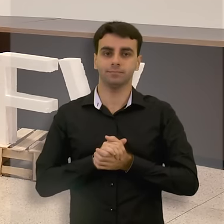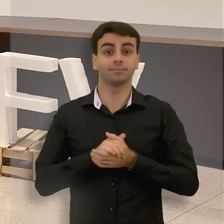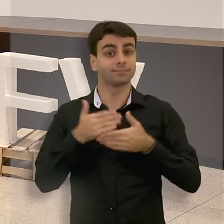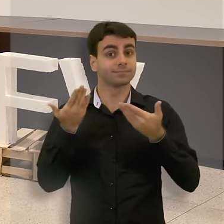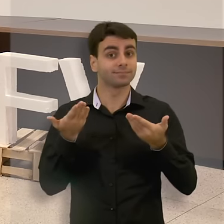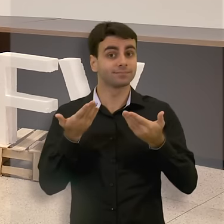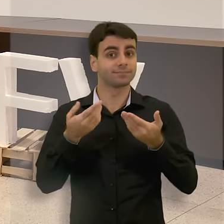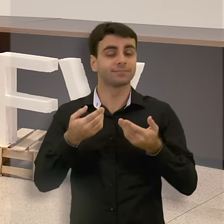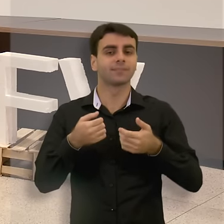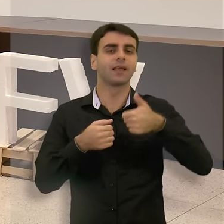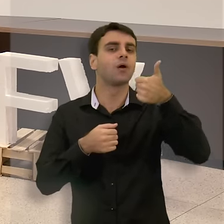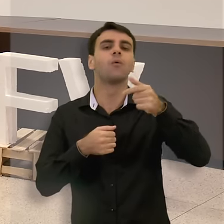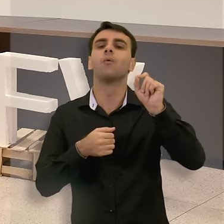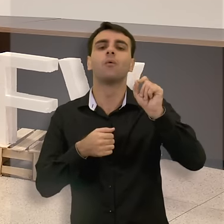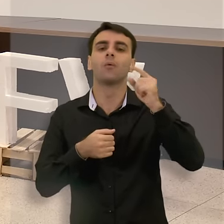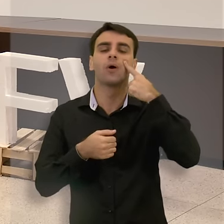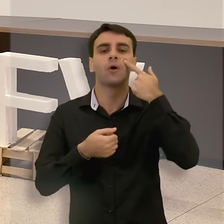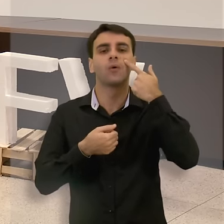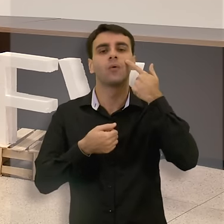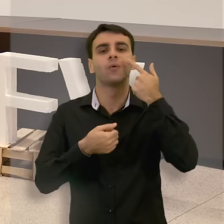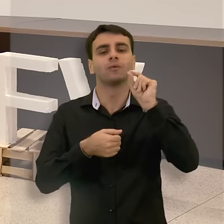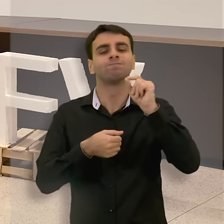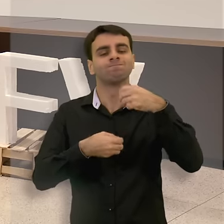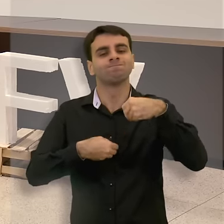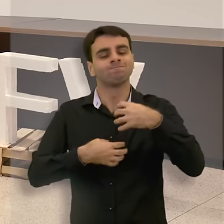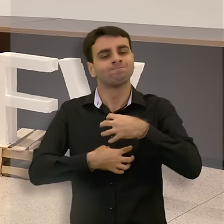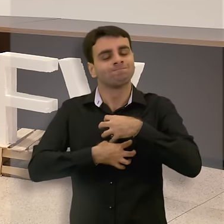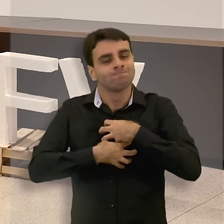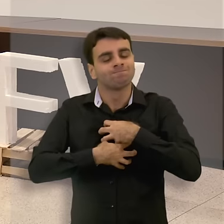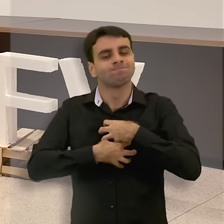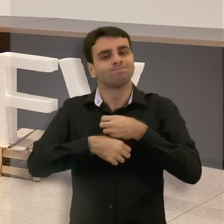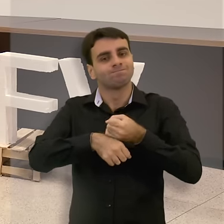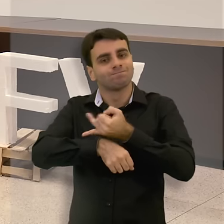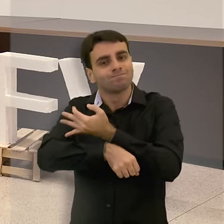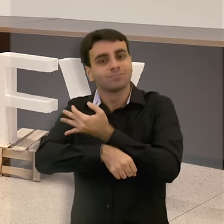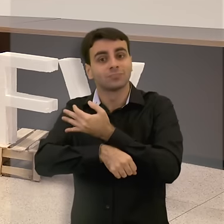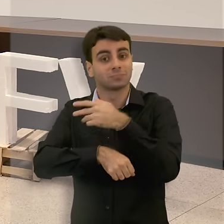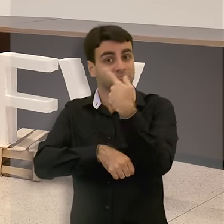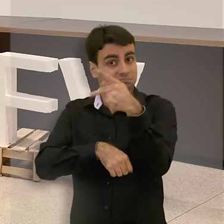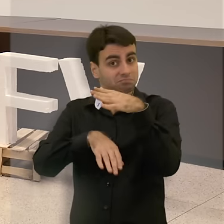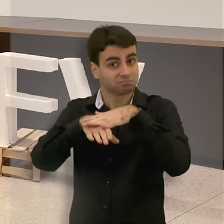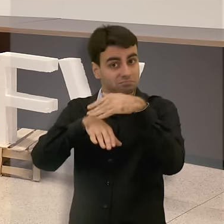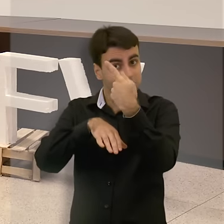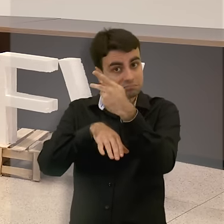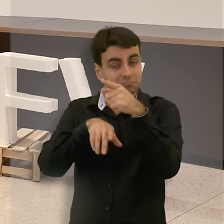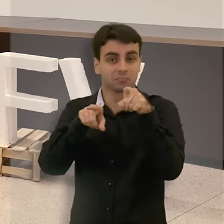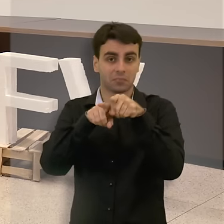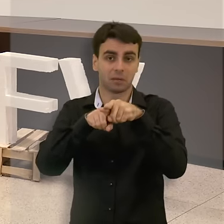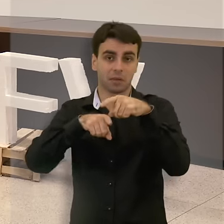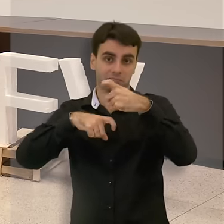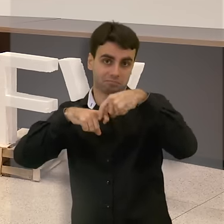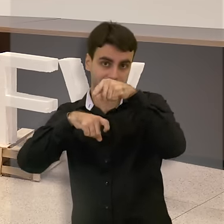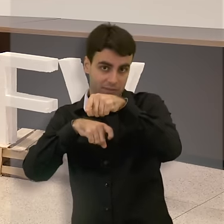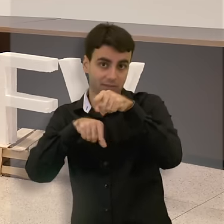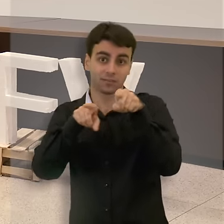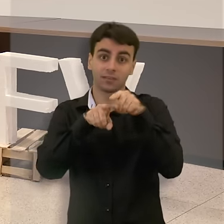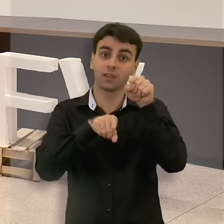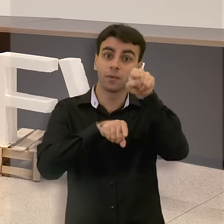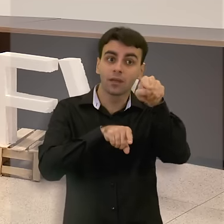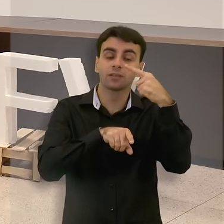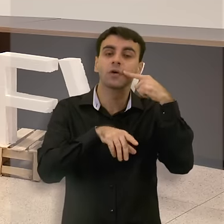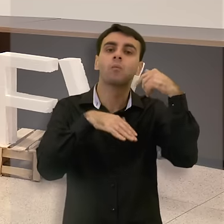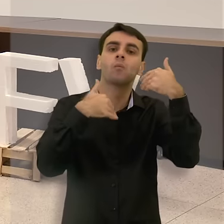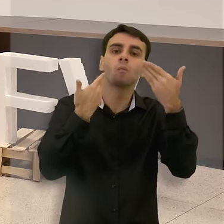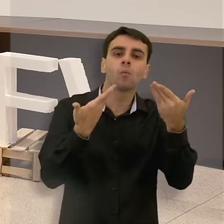Então, primeiro, cuidar das emoções suas como profissional e daquela pessoa que você está